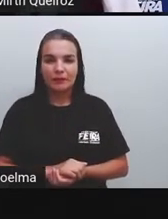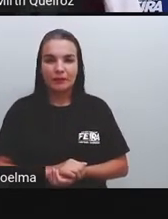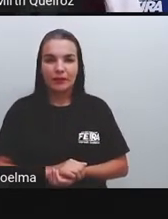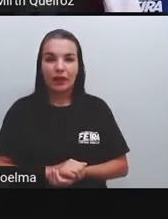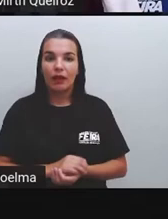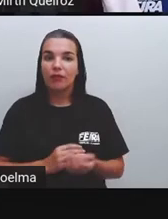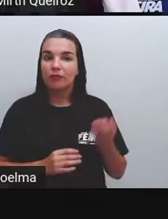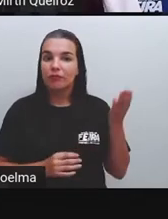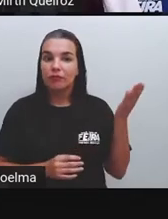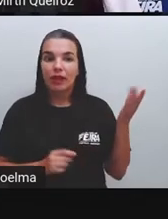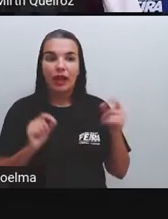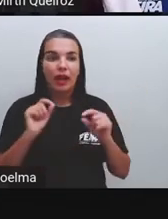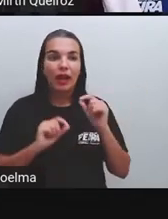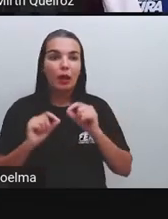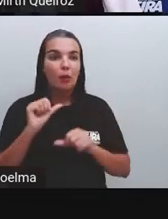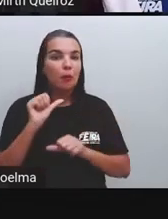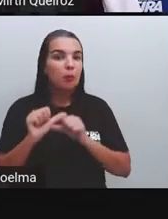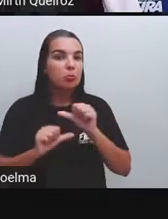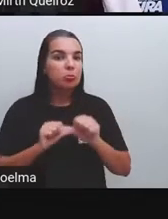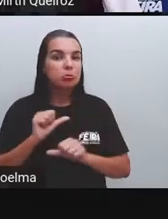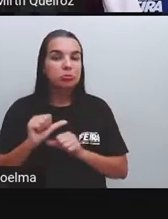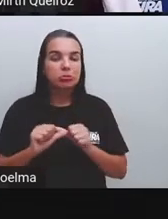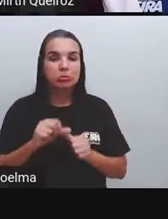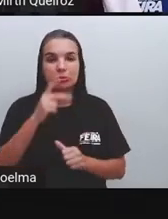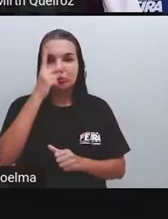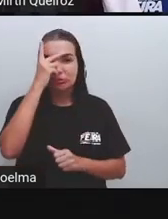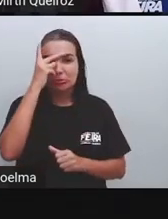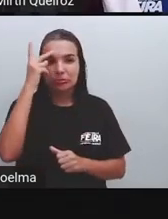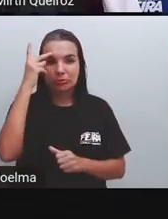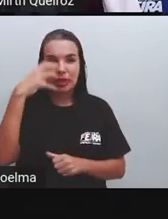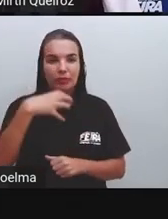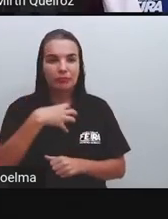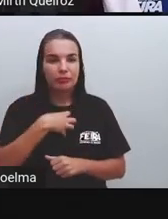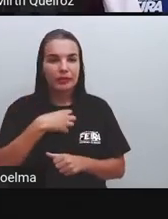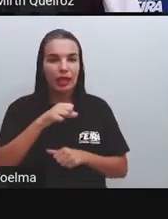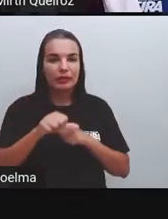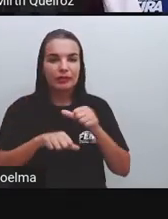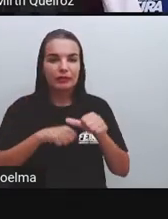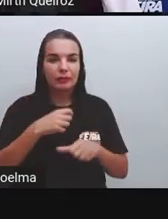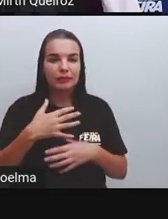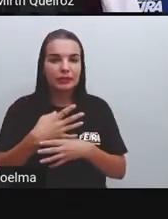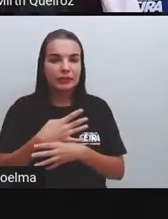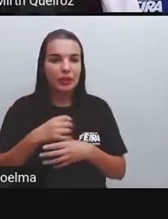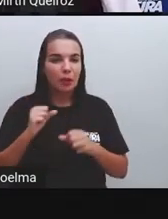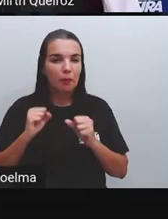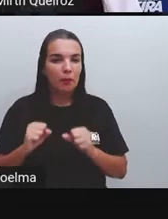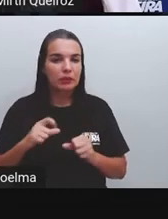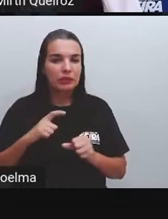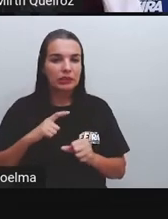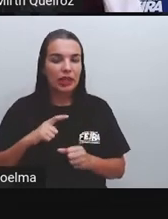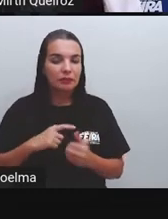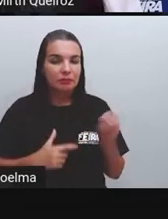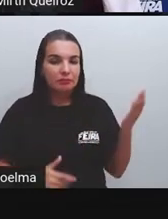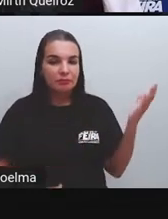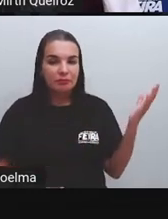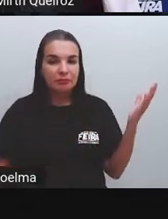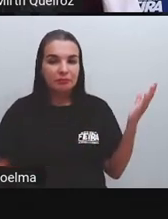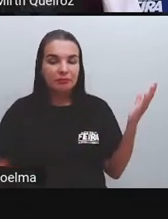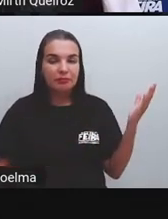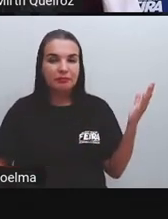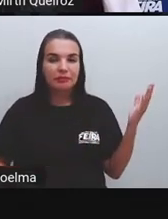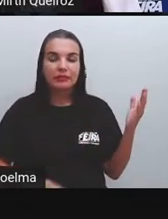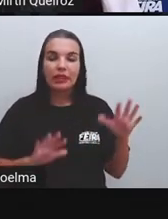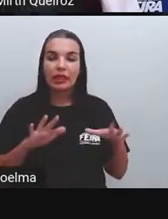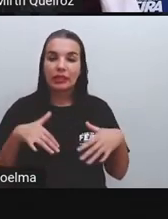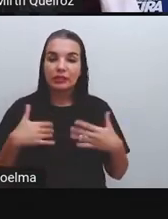Que mudanças no modo de vida das pessoas as transformações da cidade podem ter gerado? Essas transformações